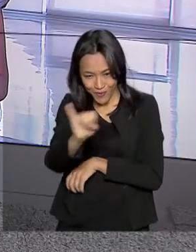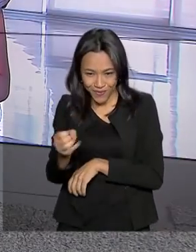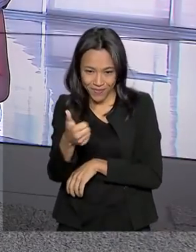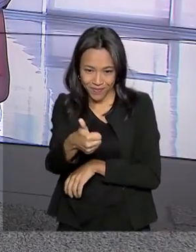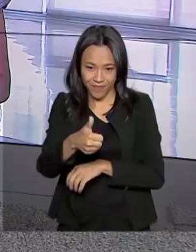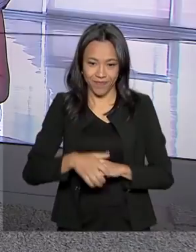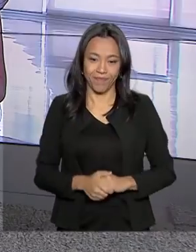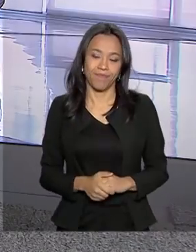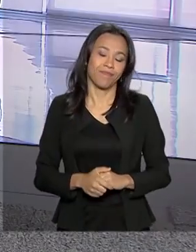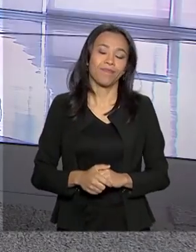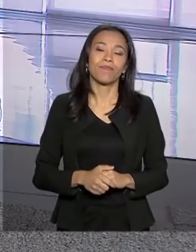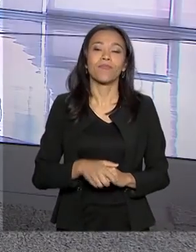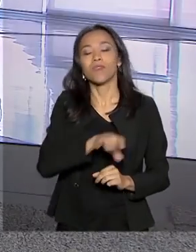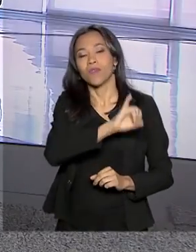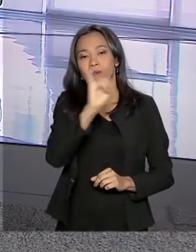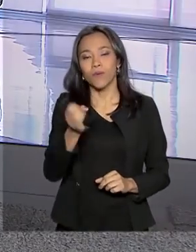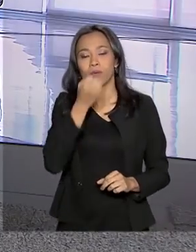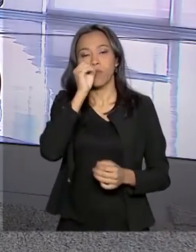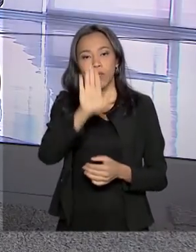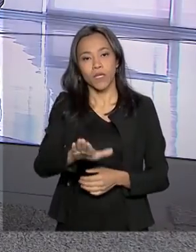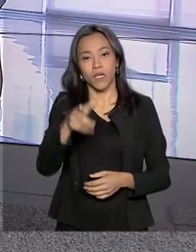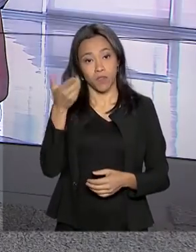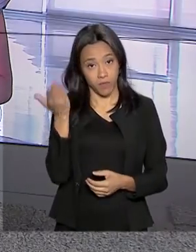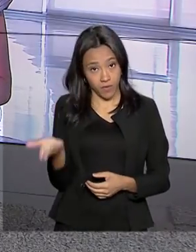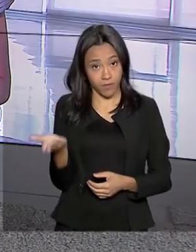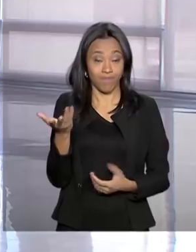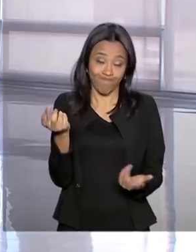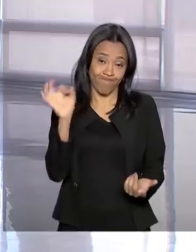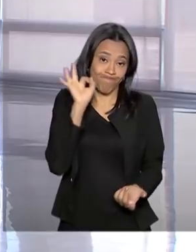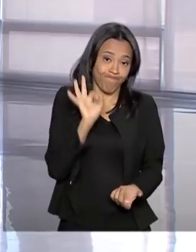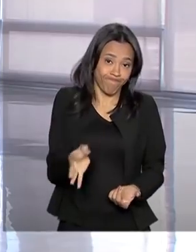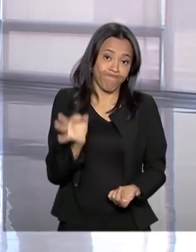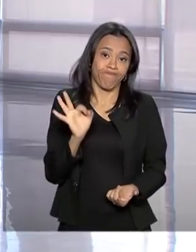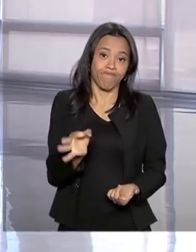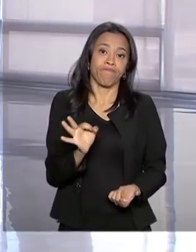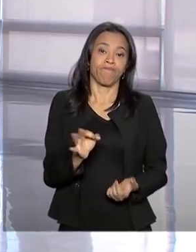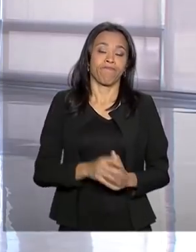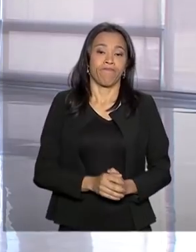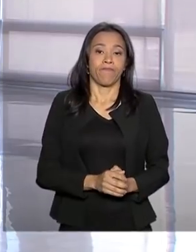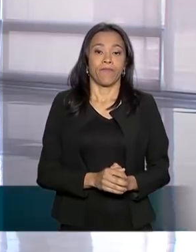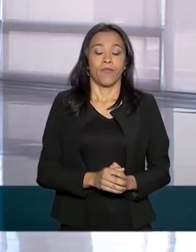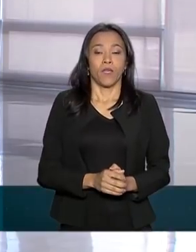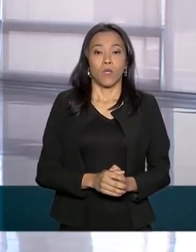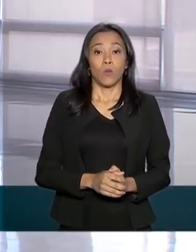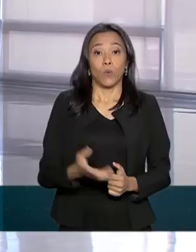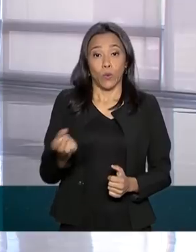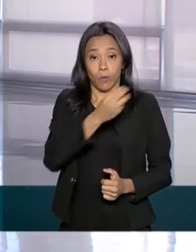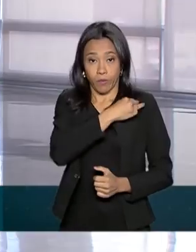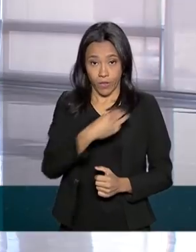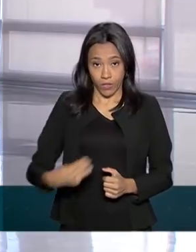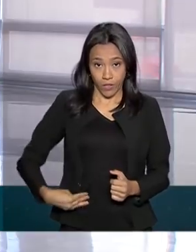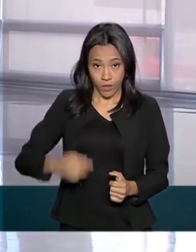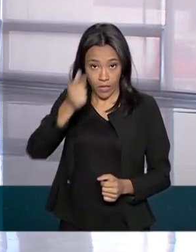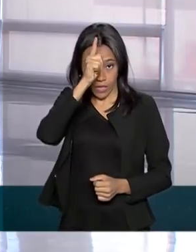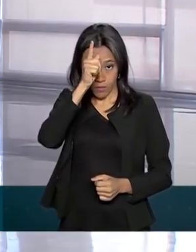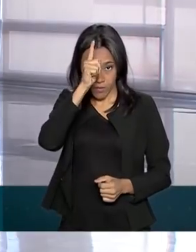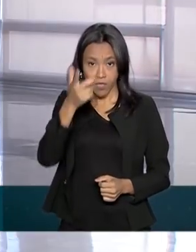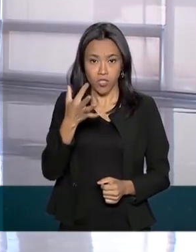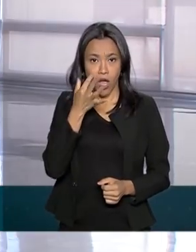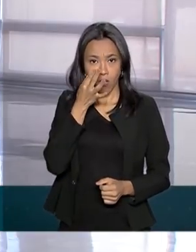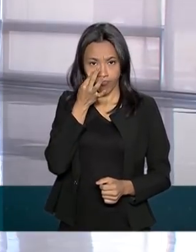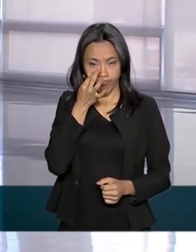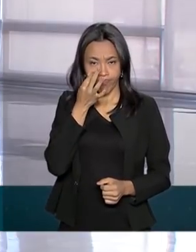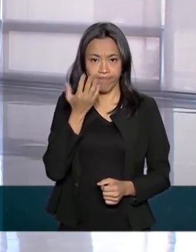Oi, Roberto. Boa tarde para você. É isso mesmo. O ministro alemão estava aqui no Palácio do